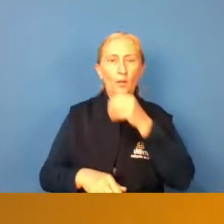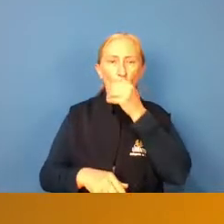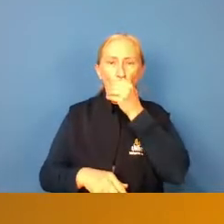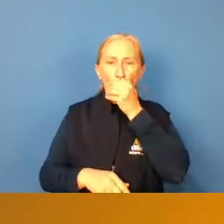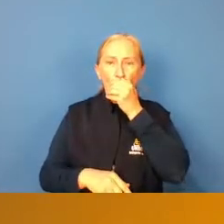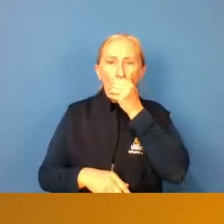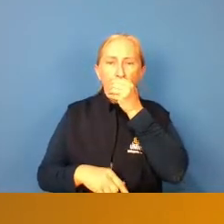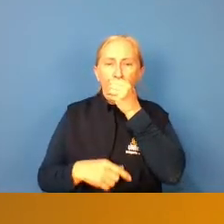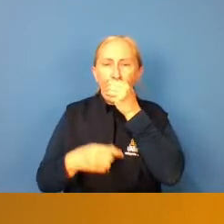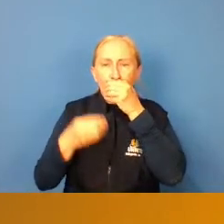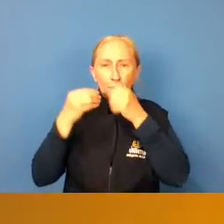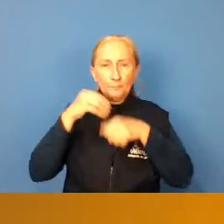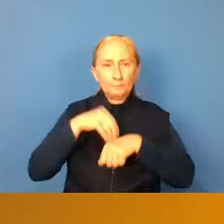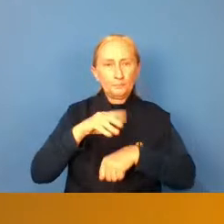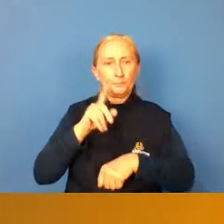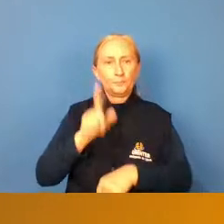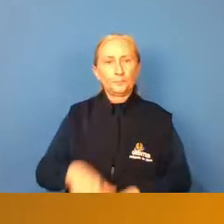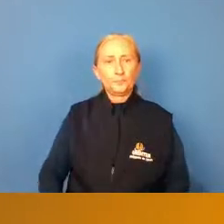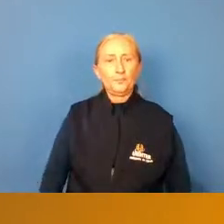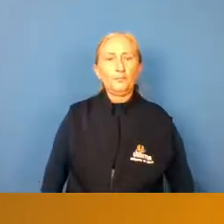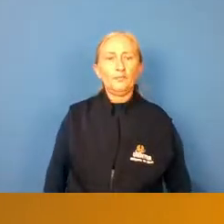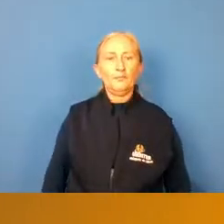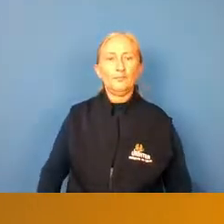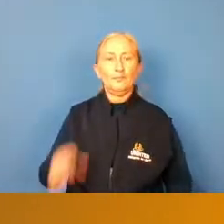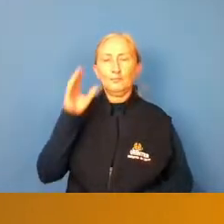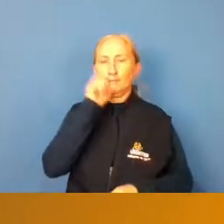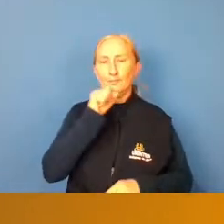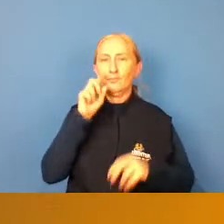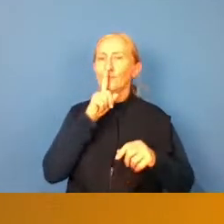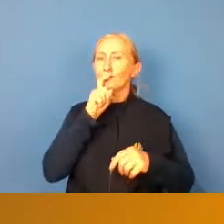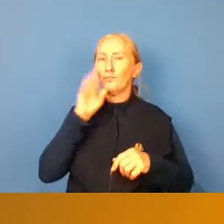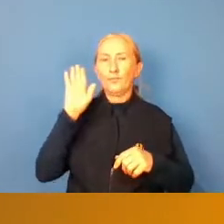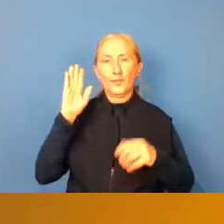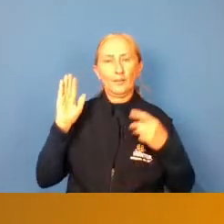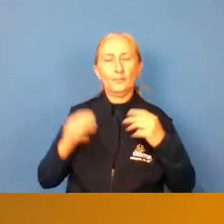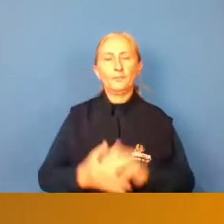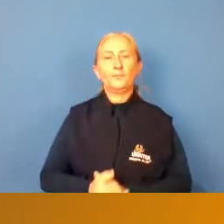só uma bem rapidão juro é muito rápido eu juro prometo